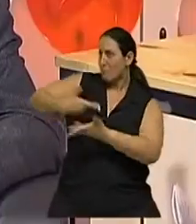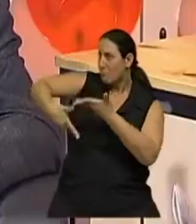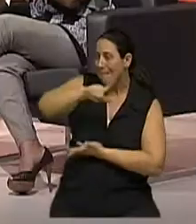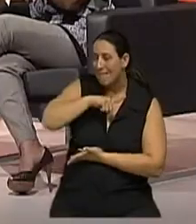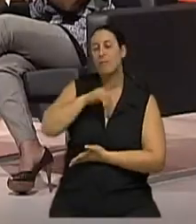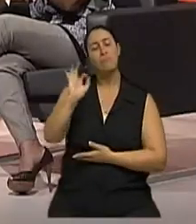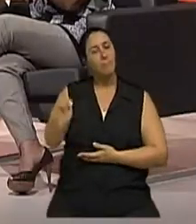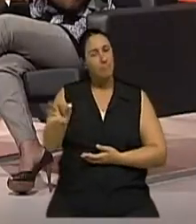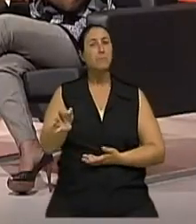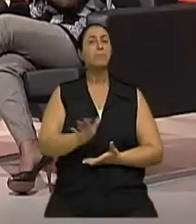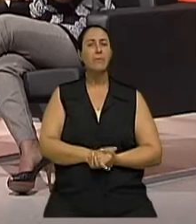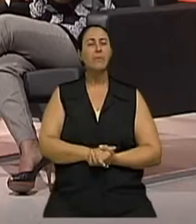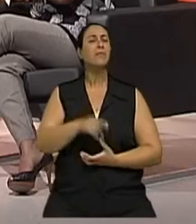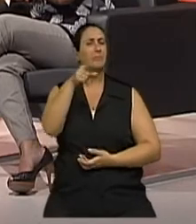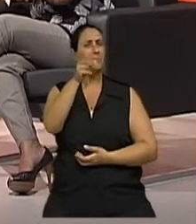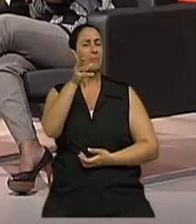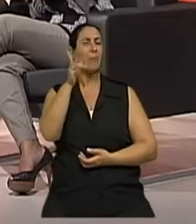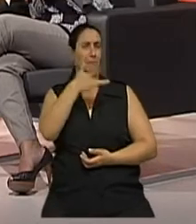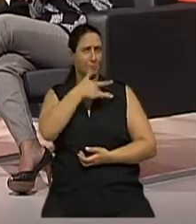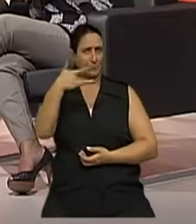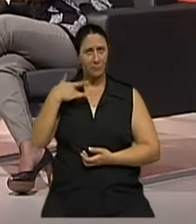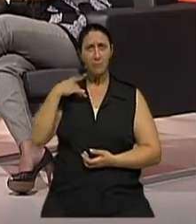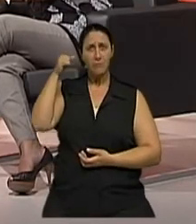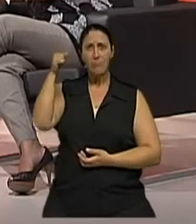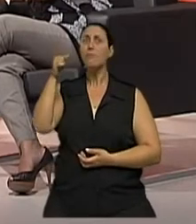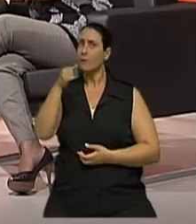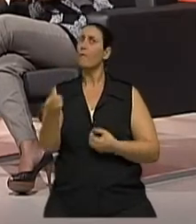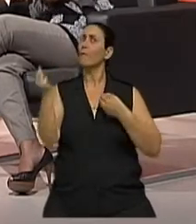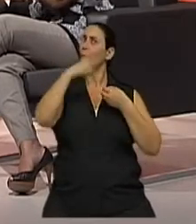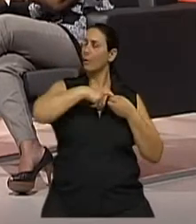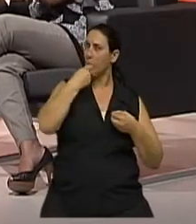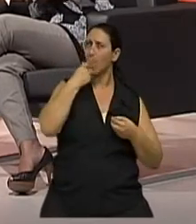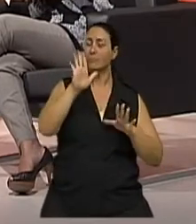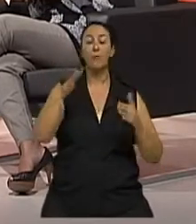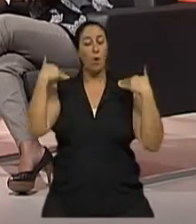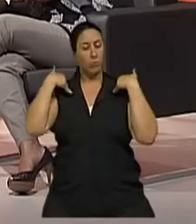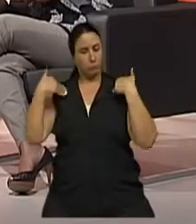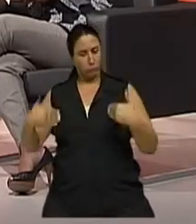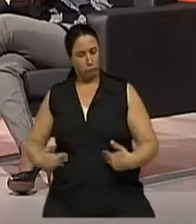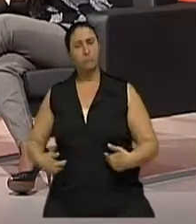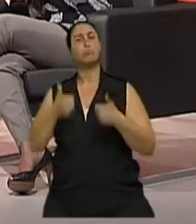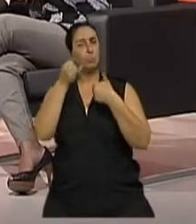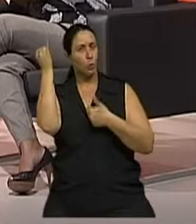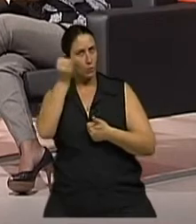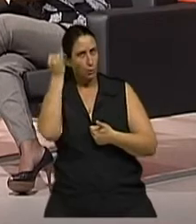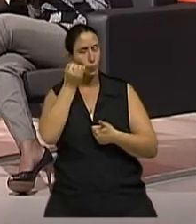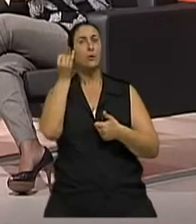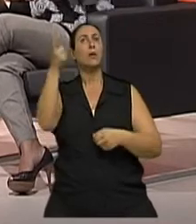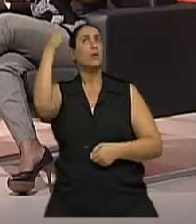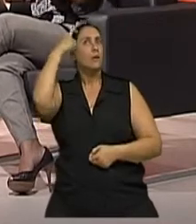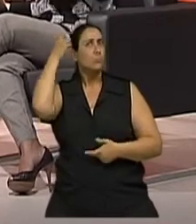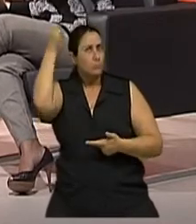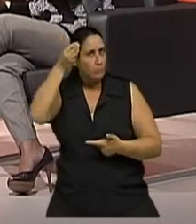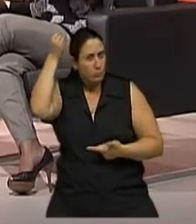ok. Então, aquele tripé da saúde, a gente volta a falar nele, a saúde física, social e mental,